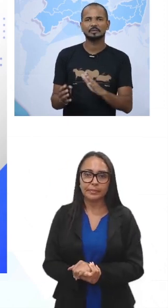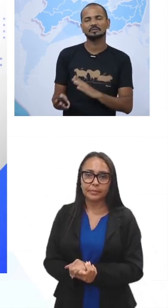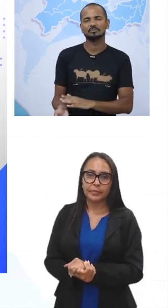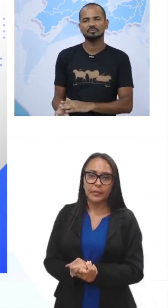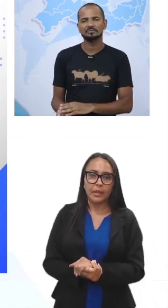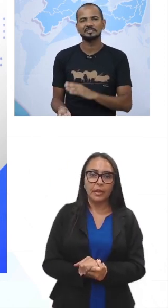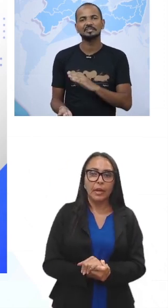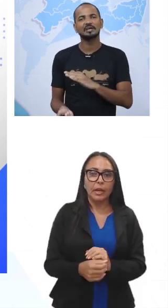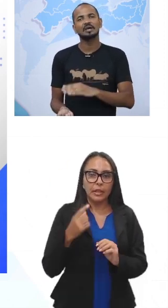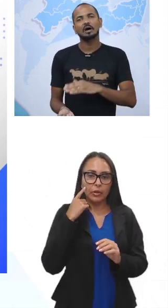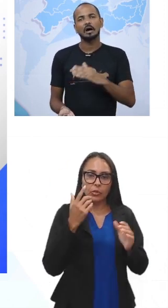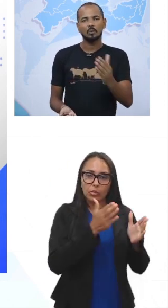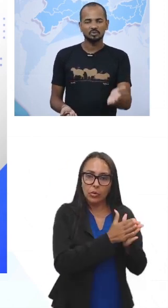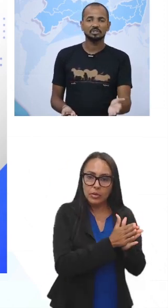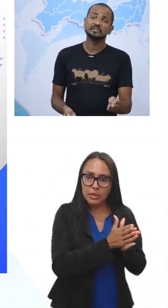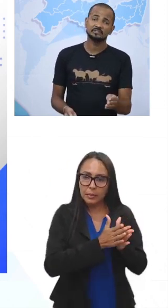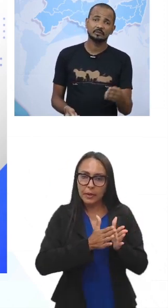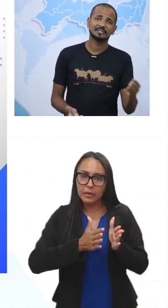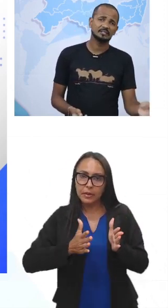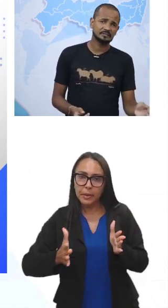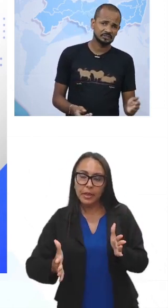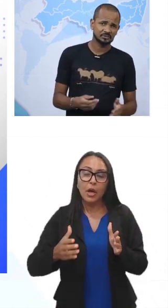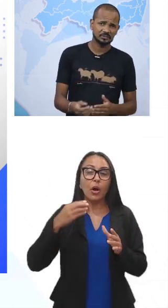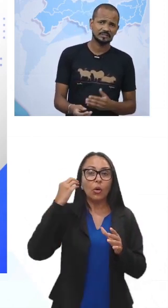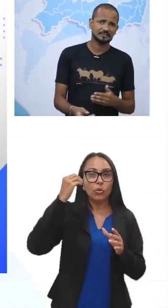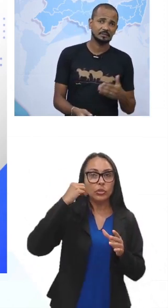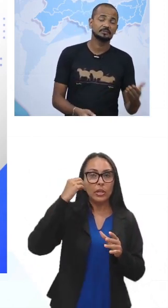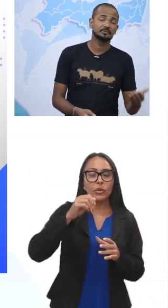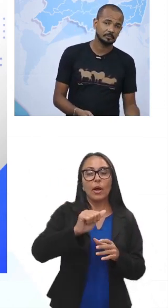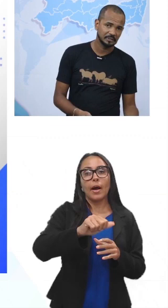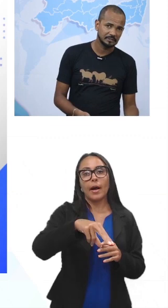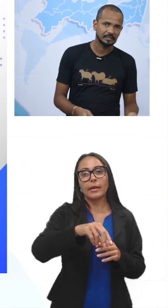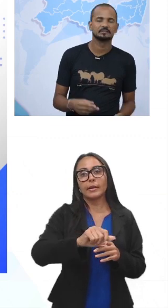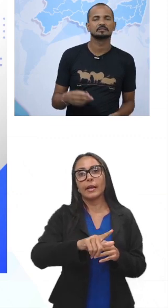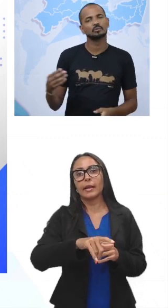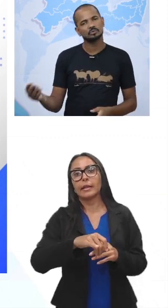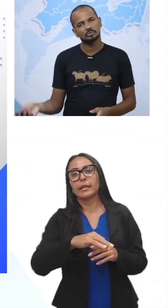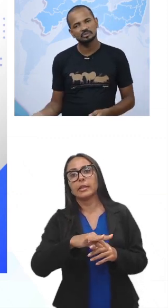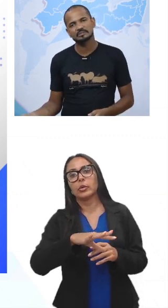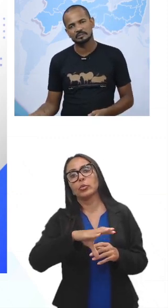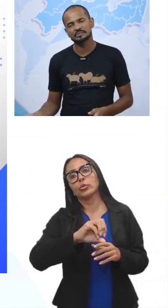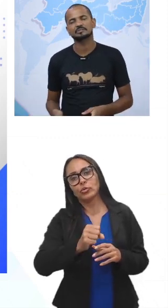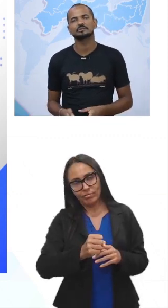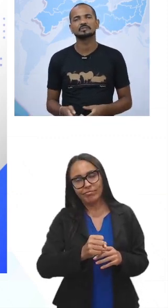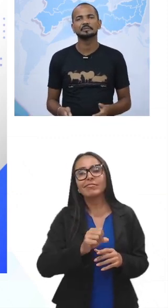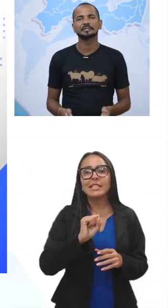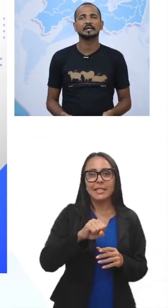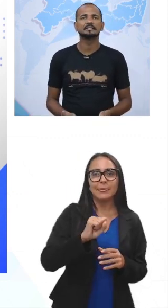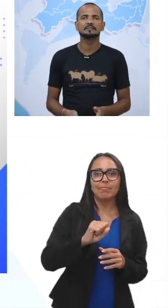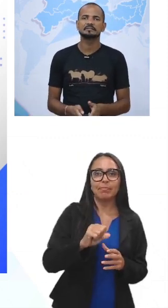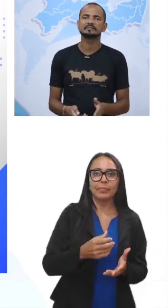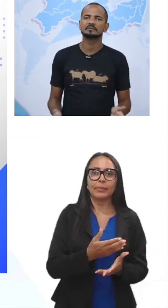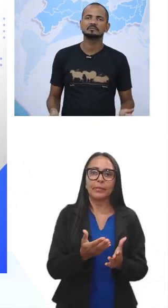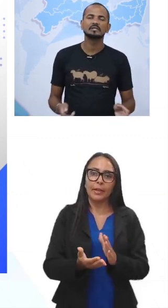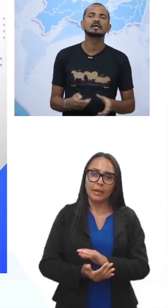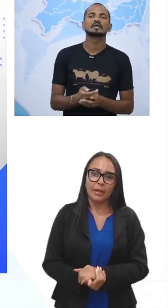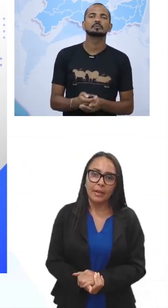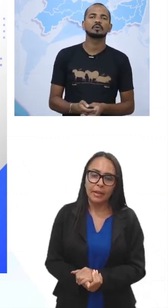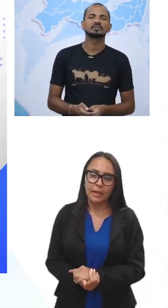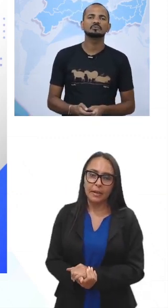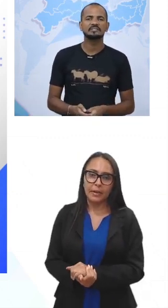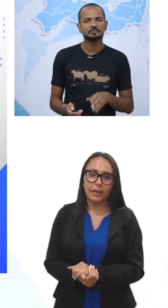sinal, assim, para não confundir, alguns testes, são analíticos, não são necessariamente, usabilidade, outros, são sim, de usabilidade, e são,